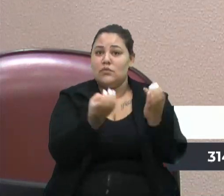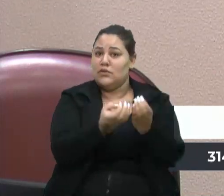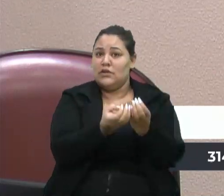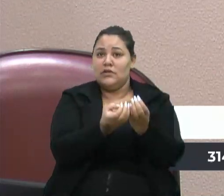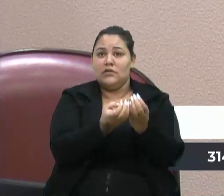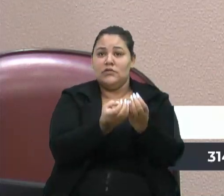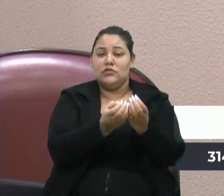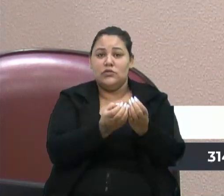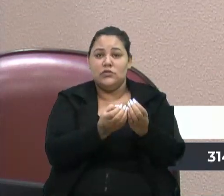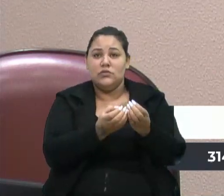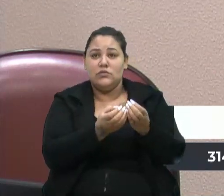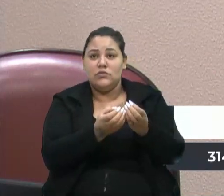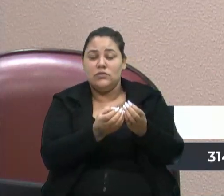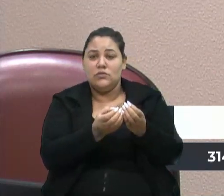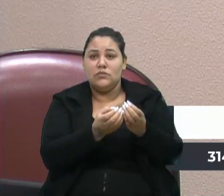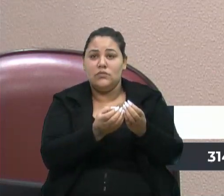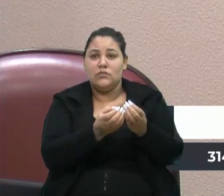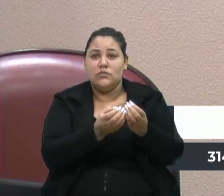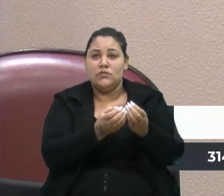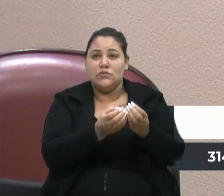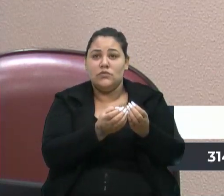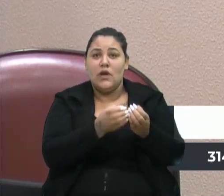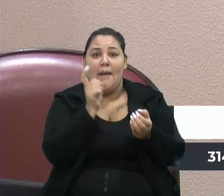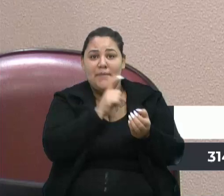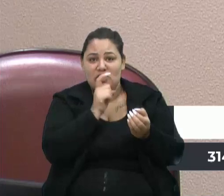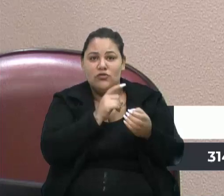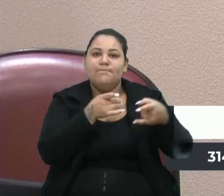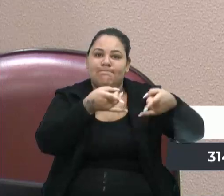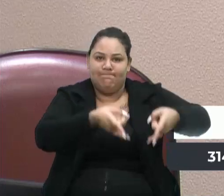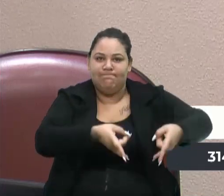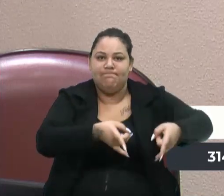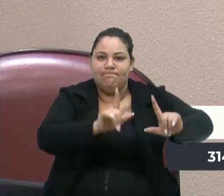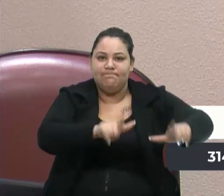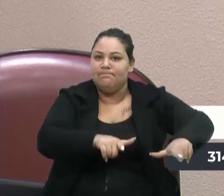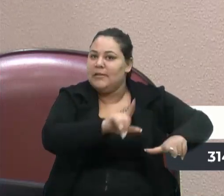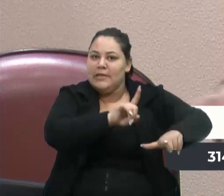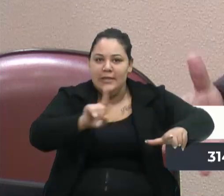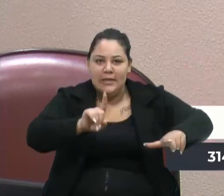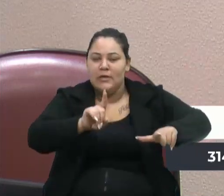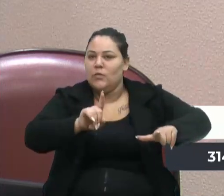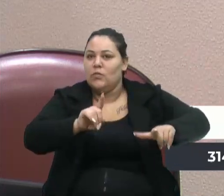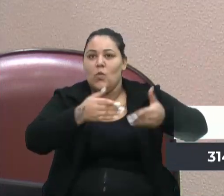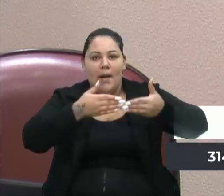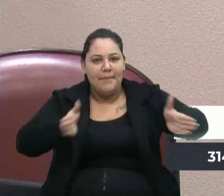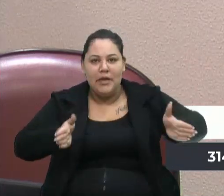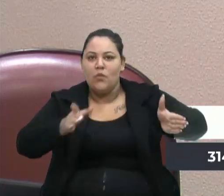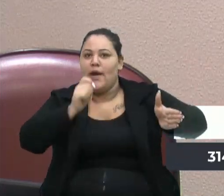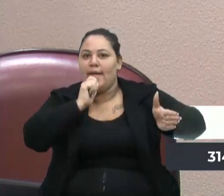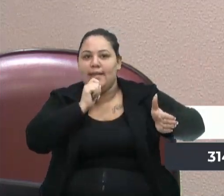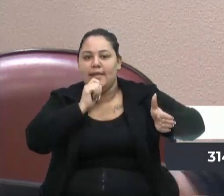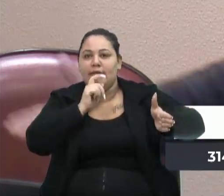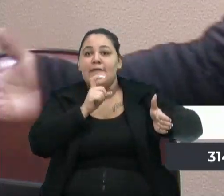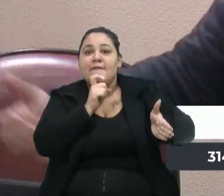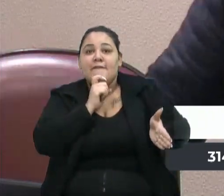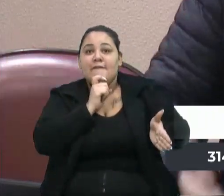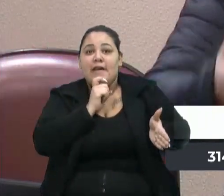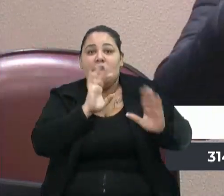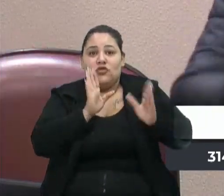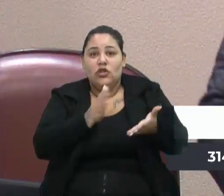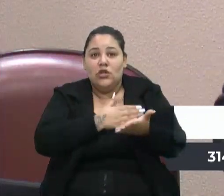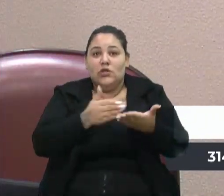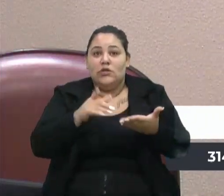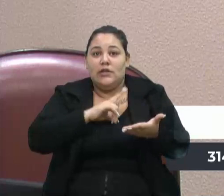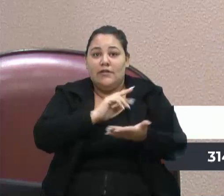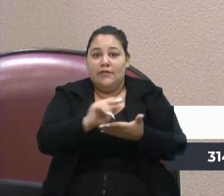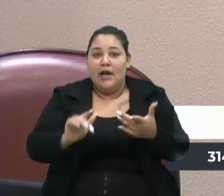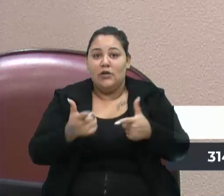os leitos que foram inaugurados, uma fake news dos leitos, que entrou o inverno adentro, e nós estamos aqui com